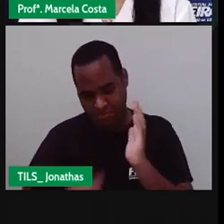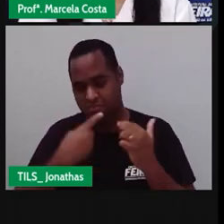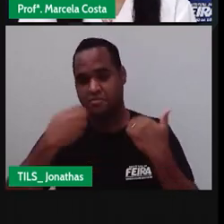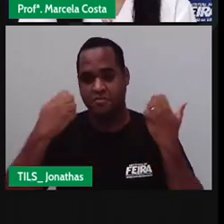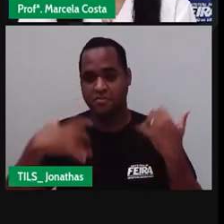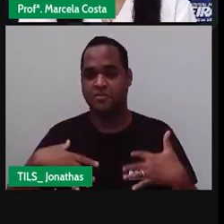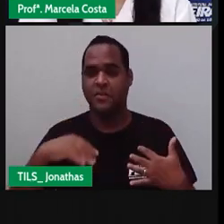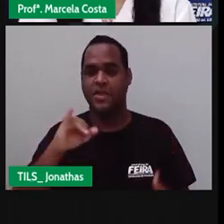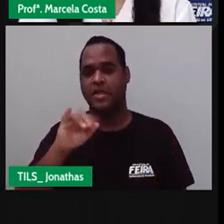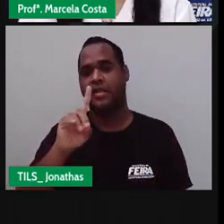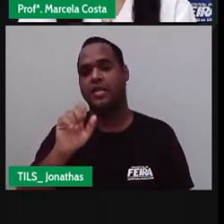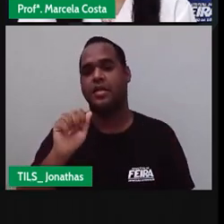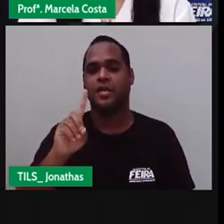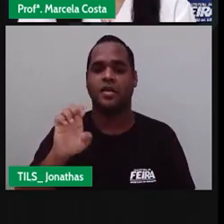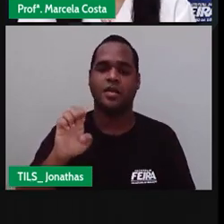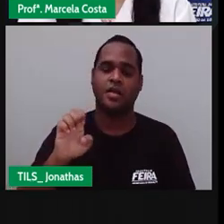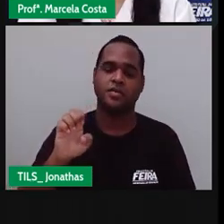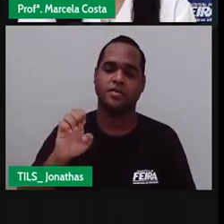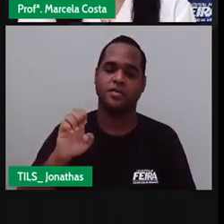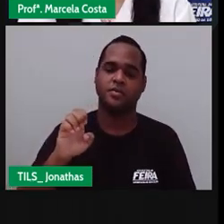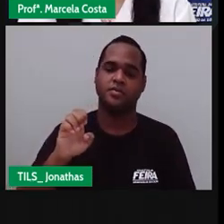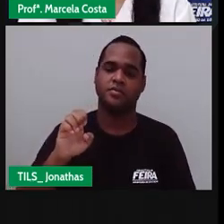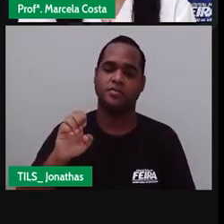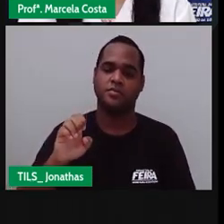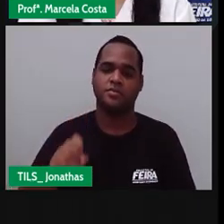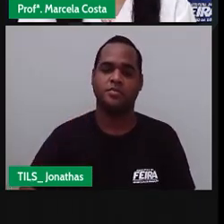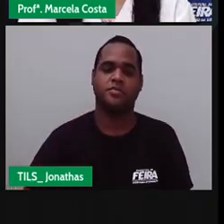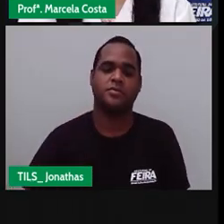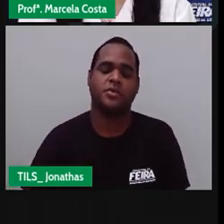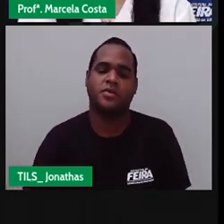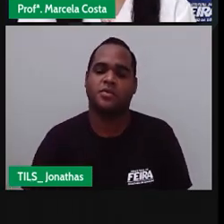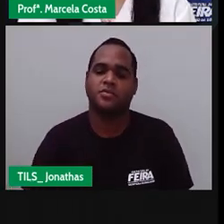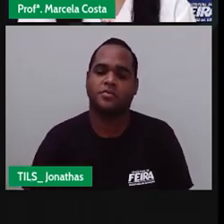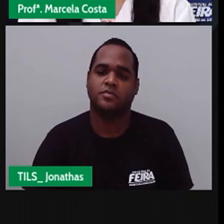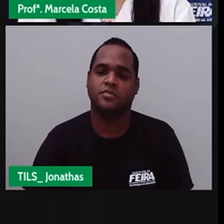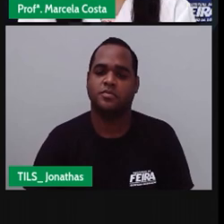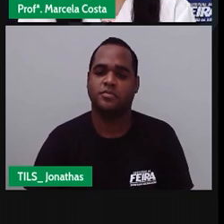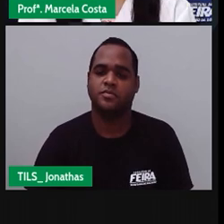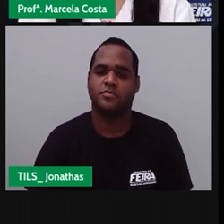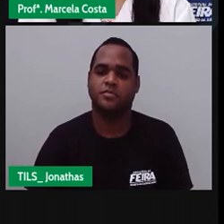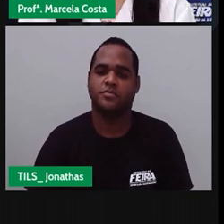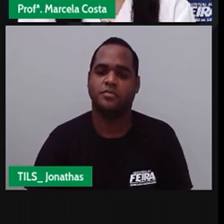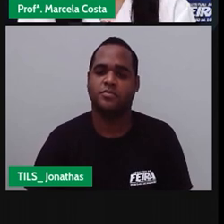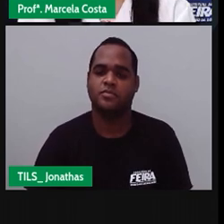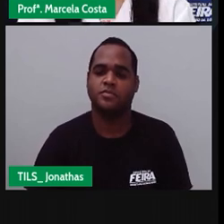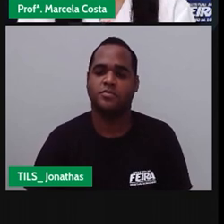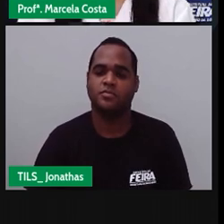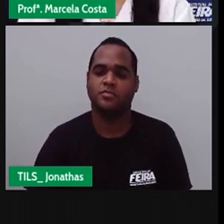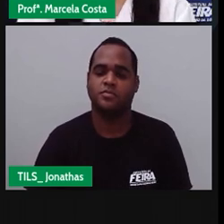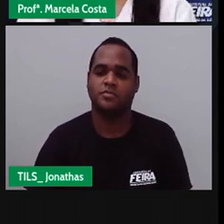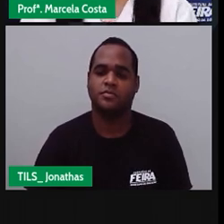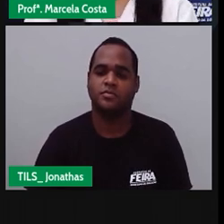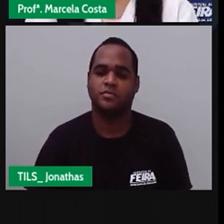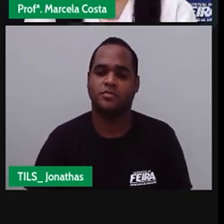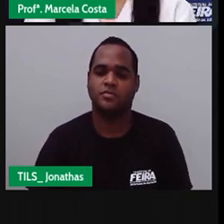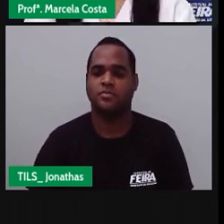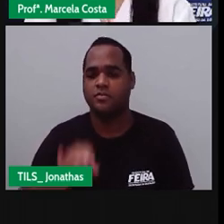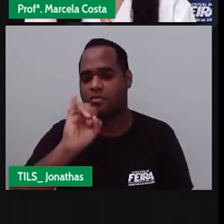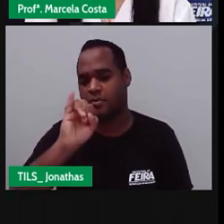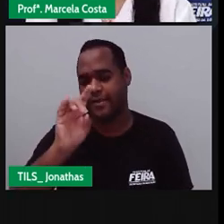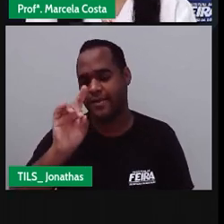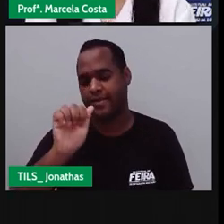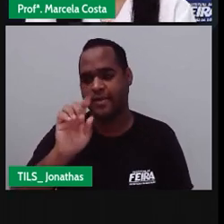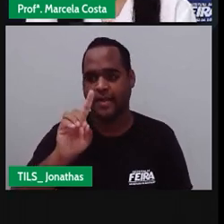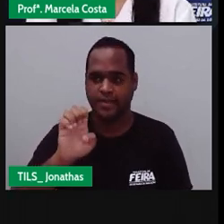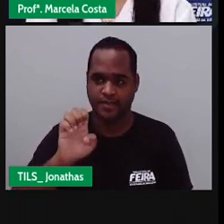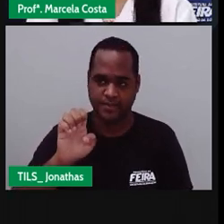Diversidade E vou ter aqui A outra palavra Aqui dentro Idade Com essas